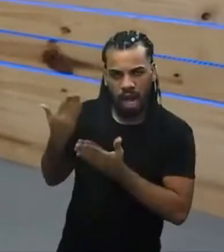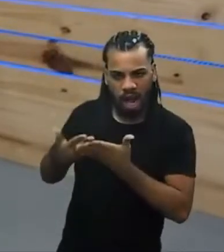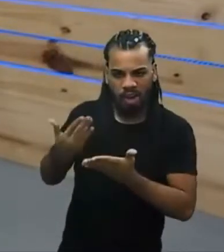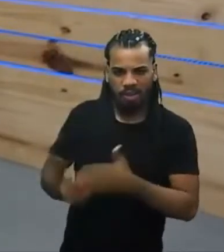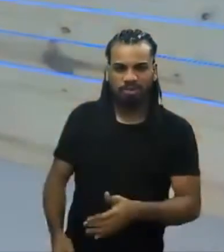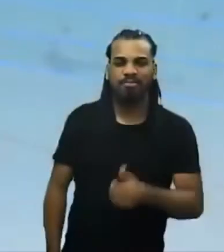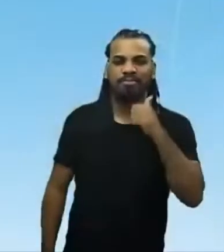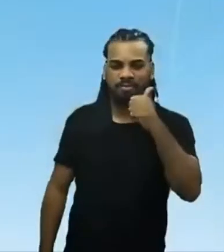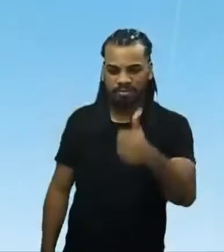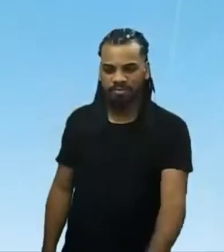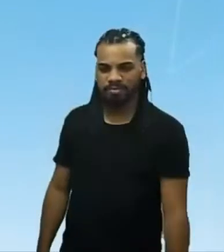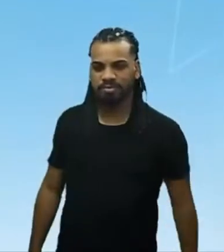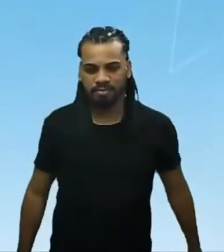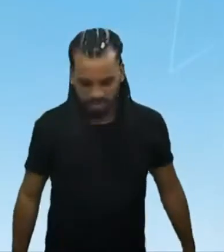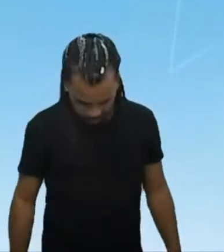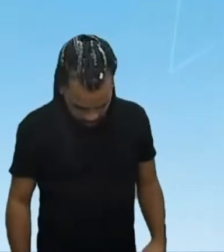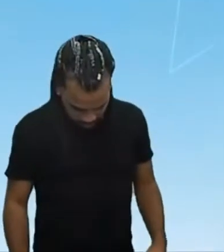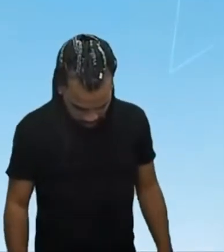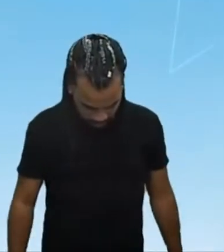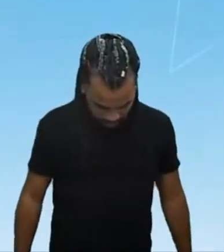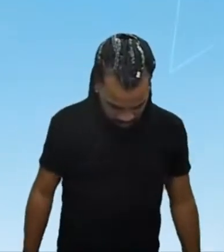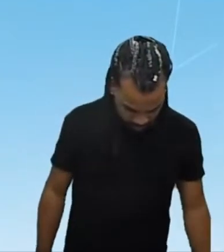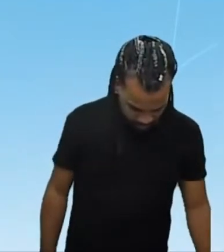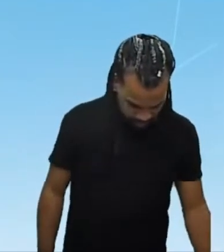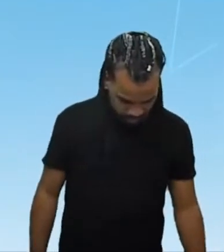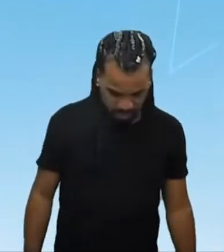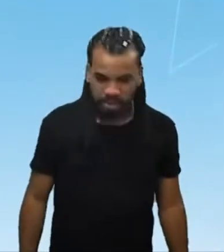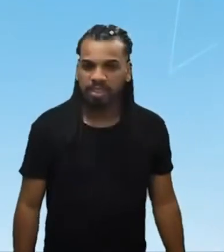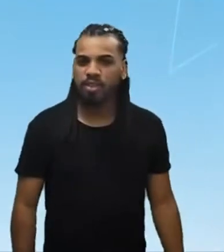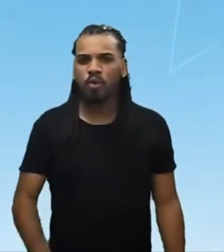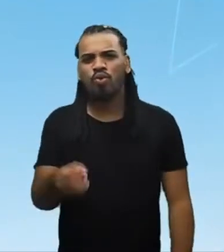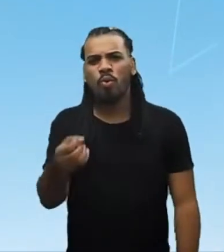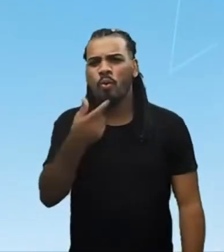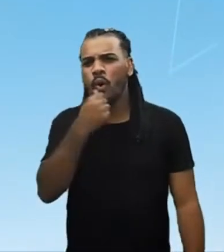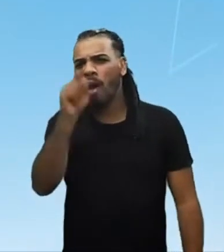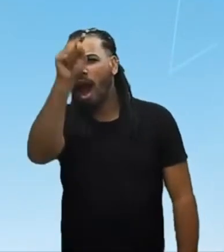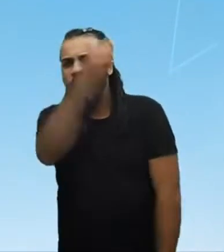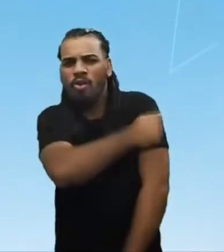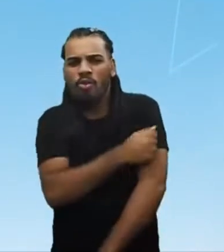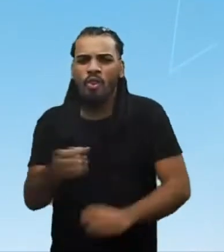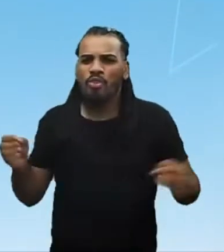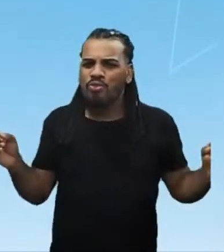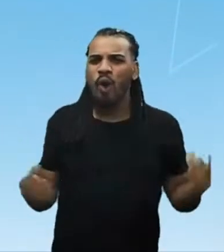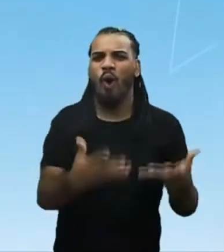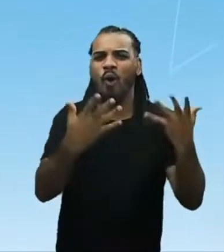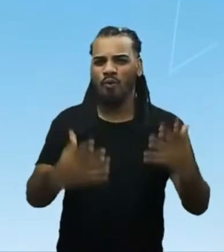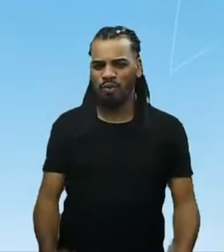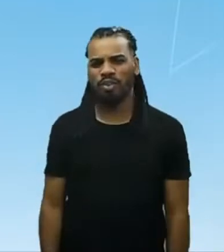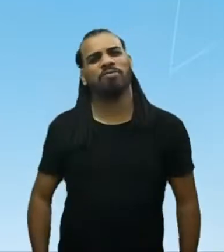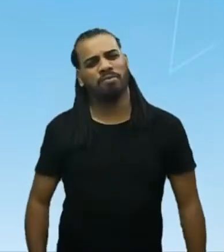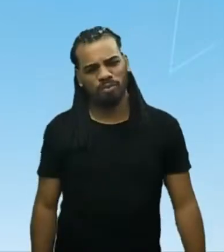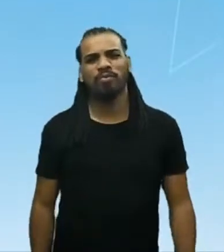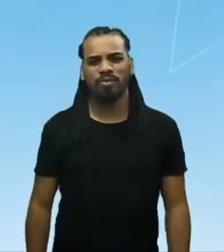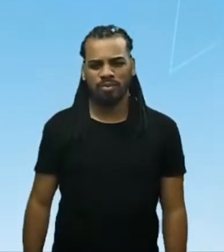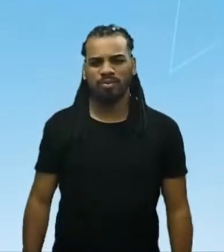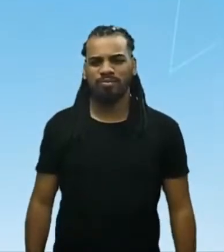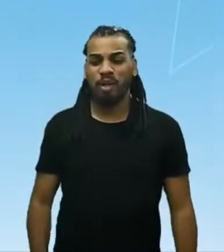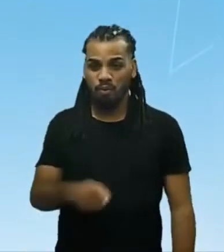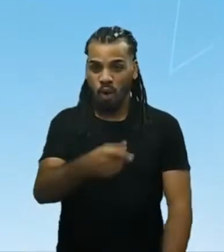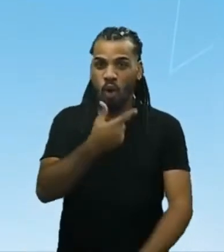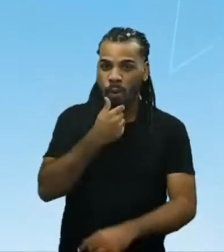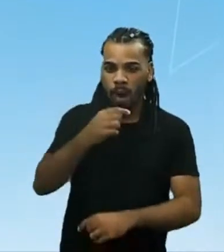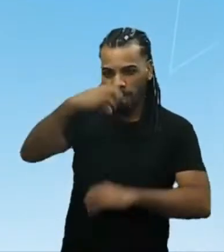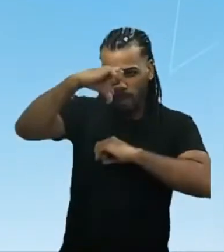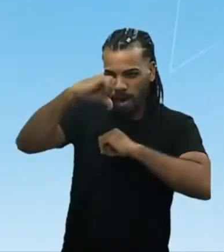Valeu, Andrezão. Andrezão já está ligeiro aí. Esses caras, ó, foi treinado pelo Robertão na transmissão, irmão? É fera,